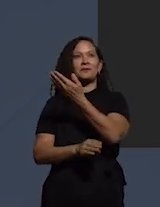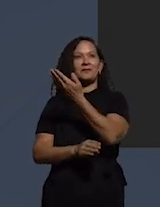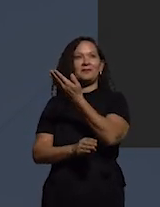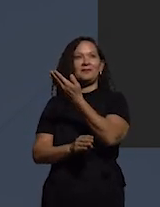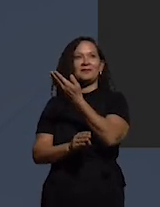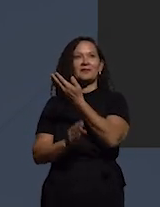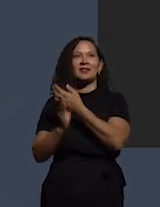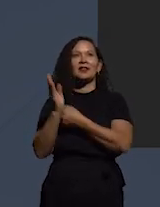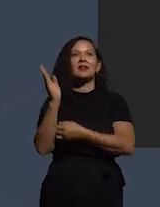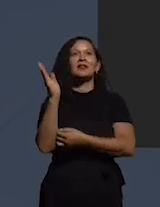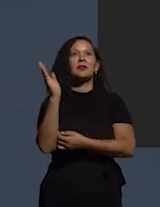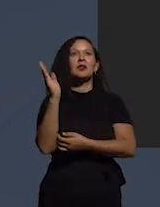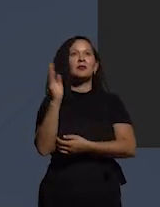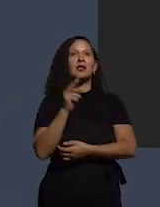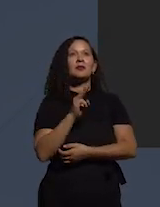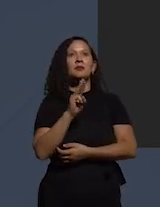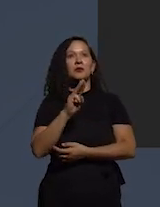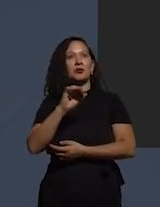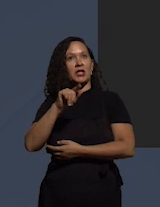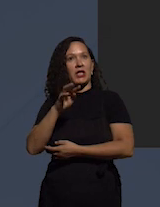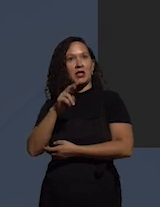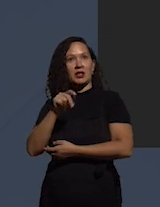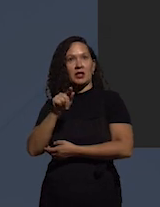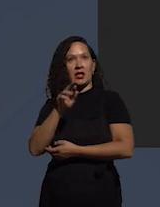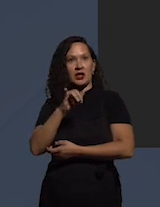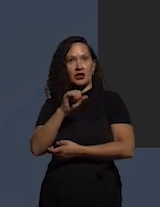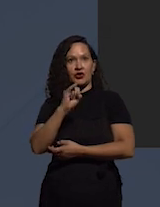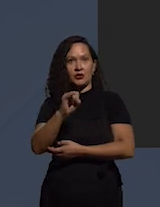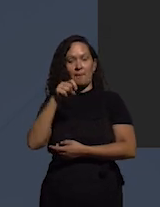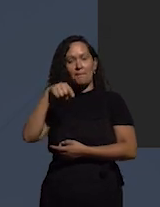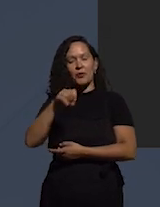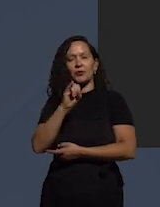.index.org